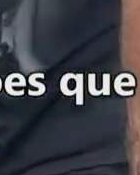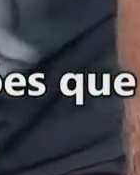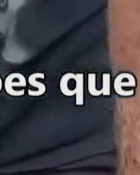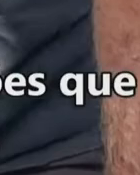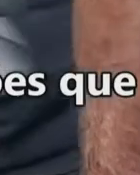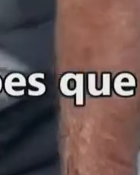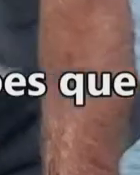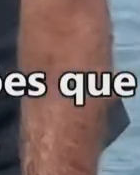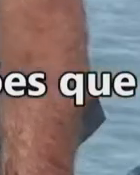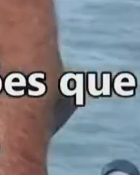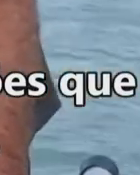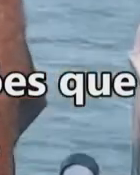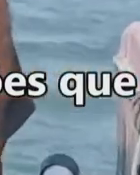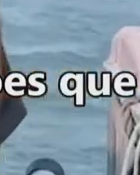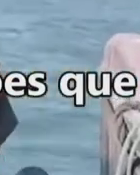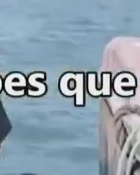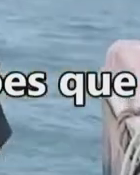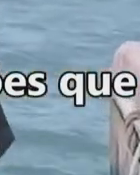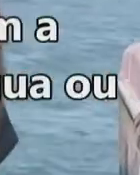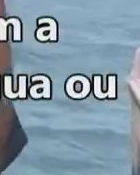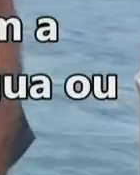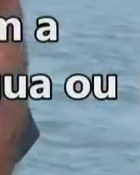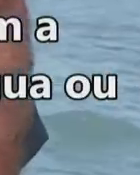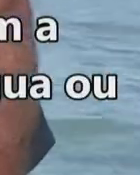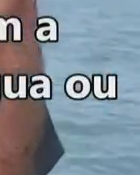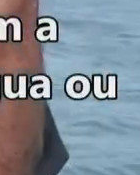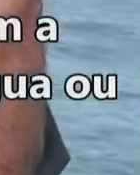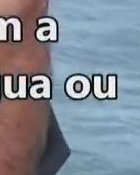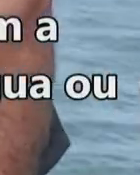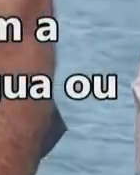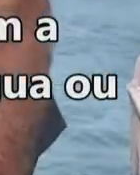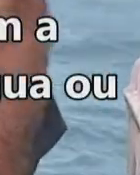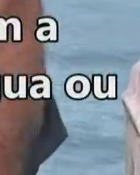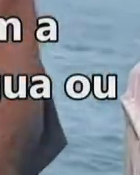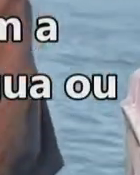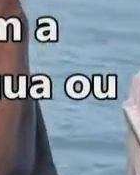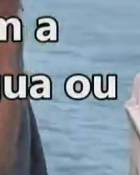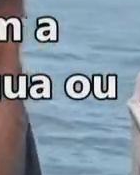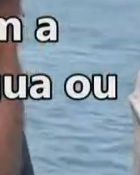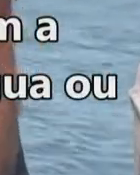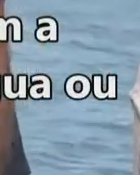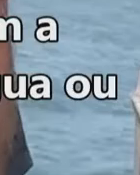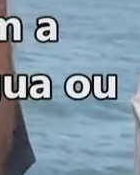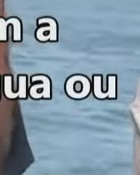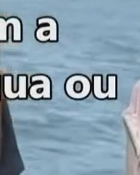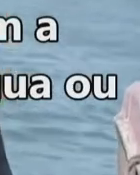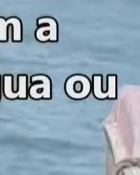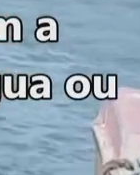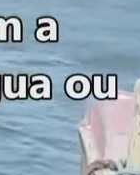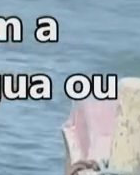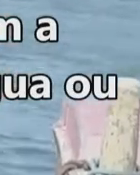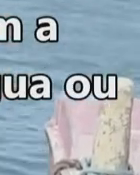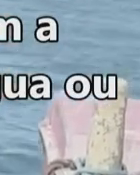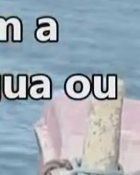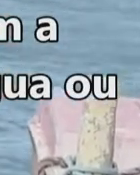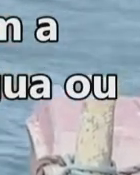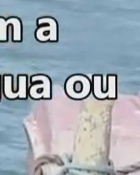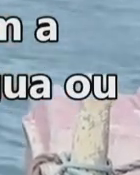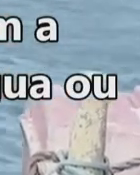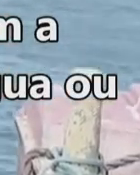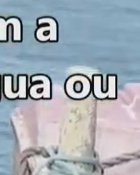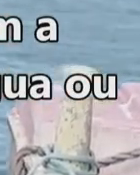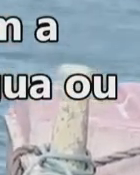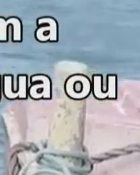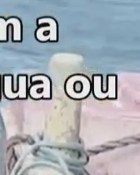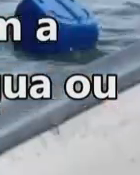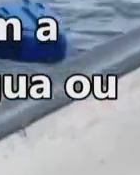farmacêutica alimentícia cosmética e fertilizantes elas ainda promovem a purificação do ambiente